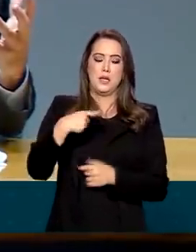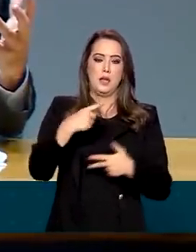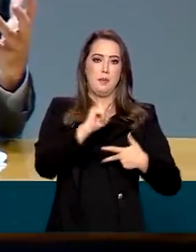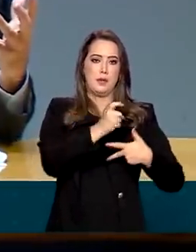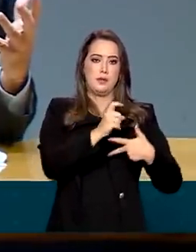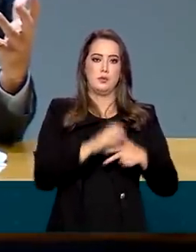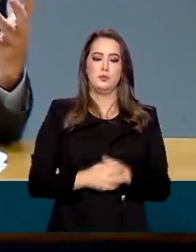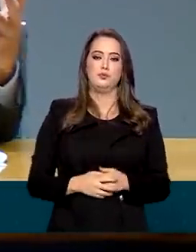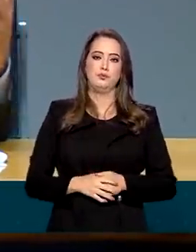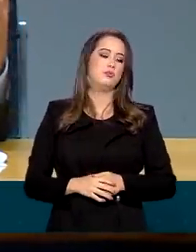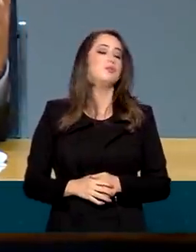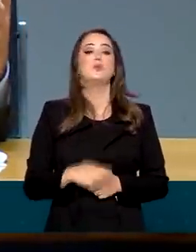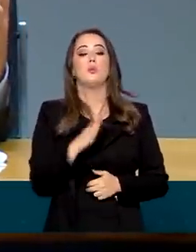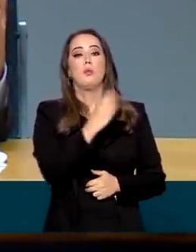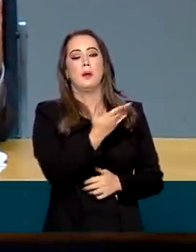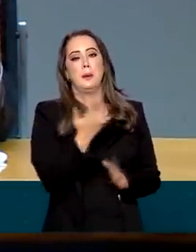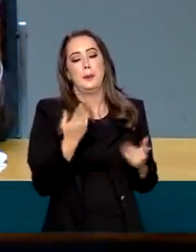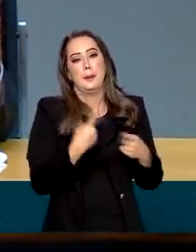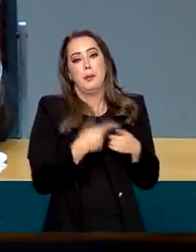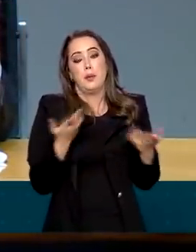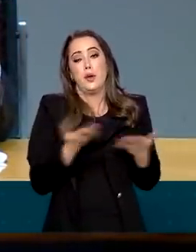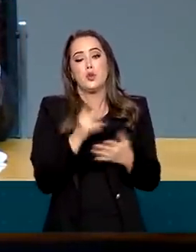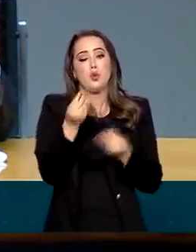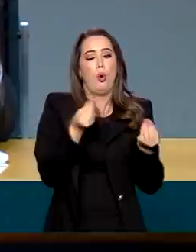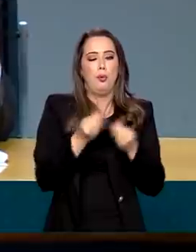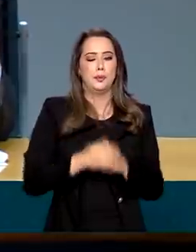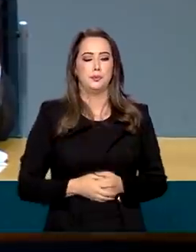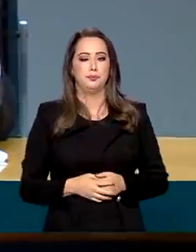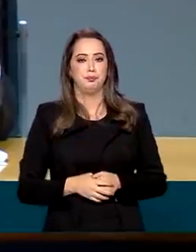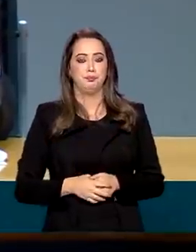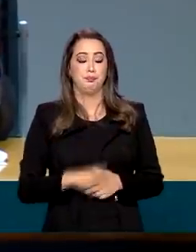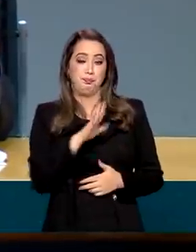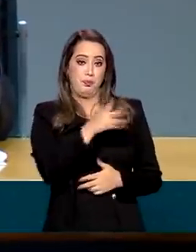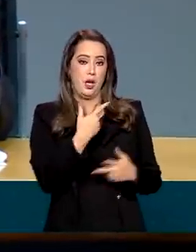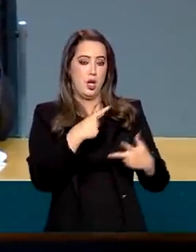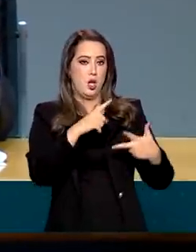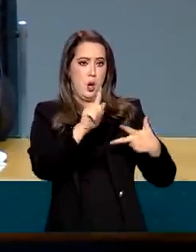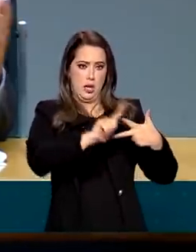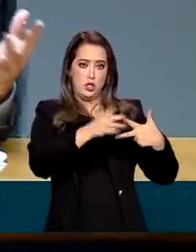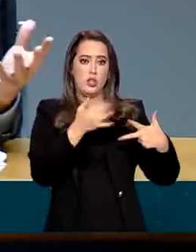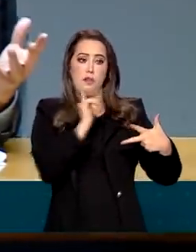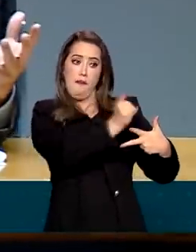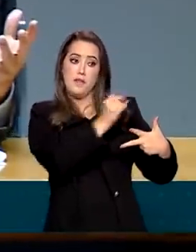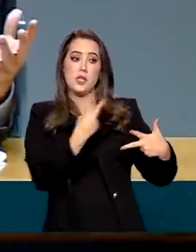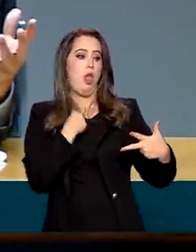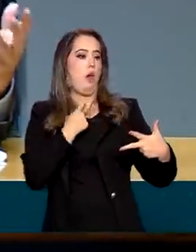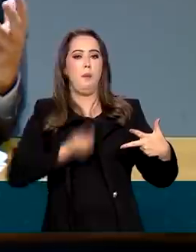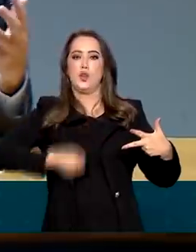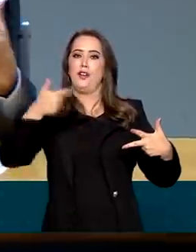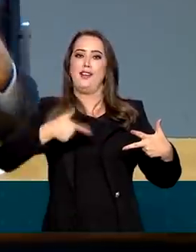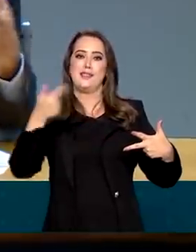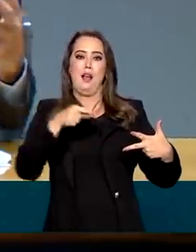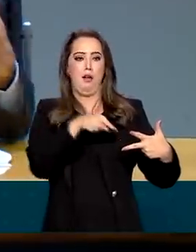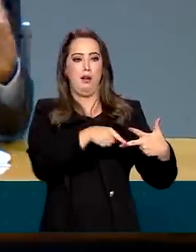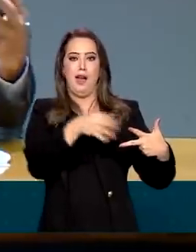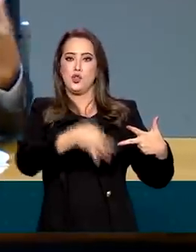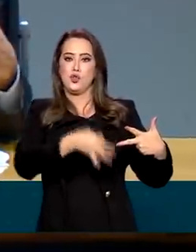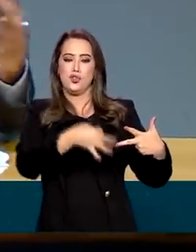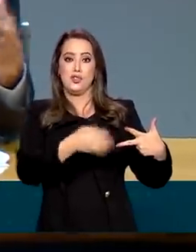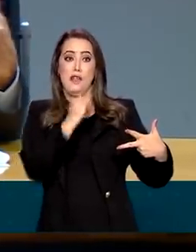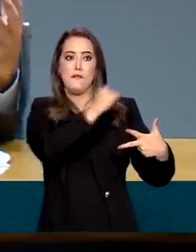gastar. Aí vem o judiciário e fala, olha, mas você tem que pagar 90 bilhões, 100 bilhões, 150 bilhões. Como é que eu posso? Os comandos